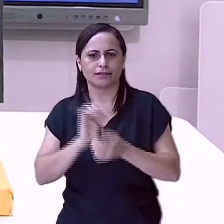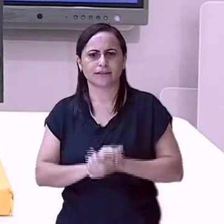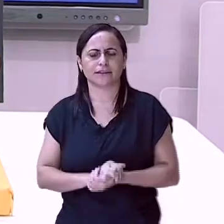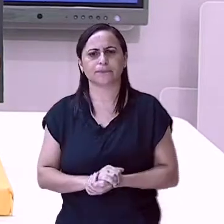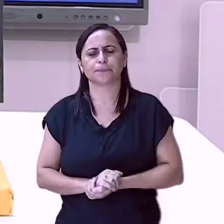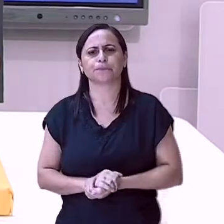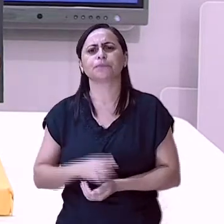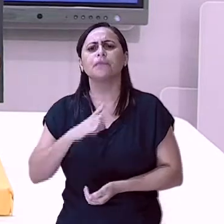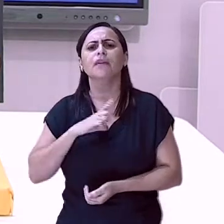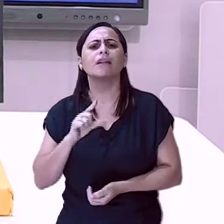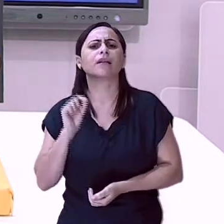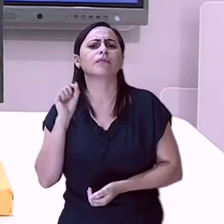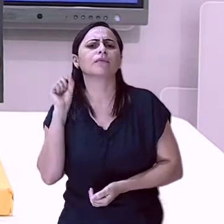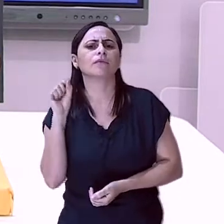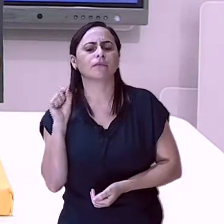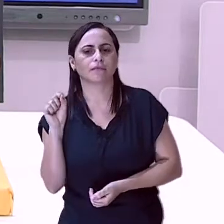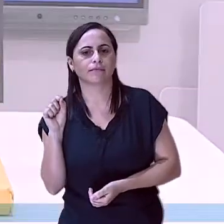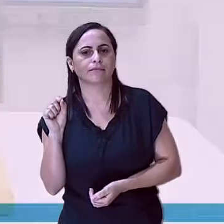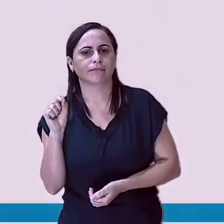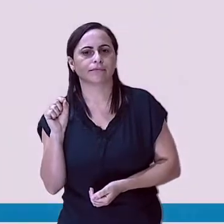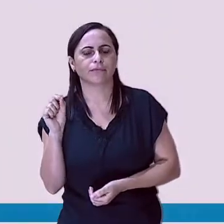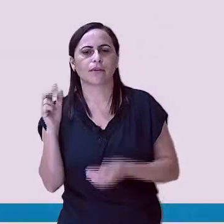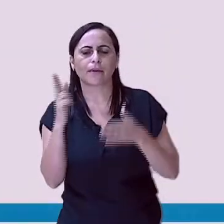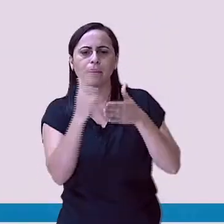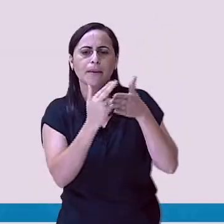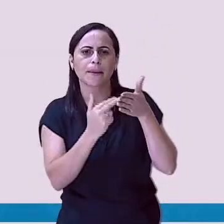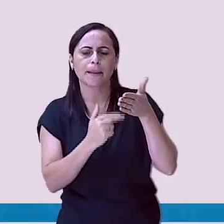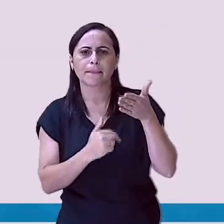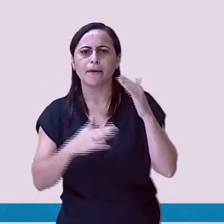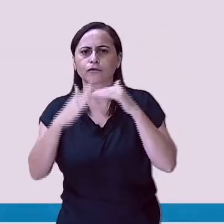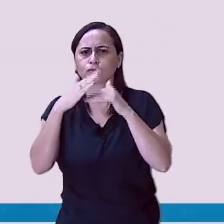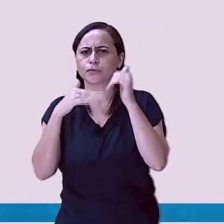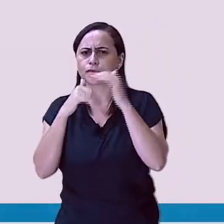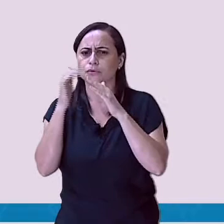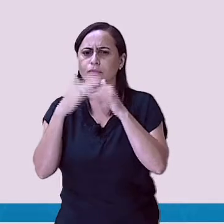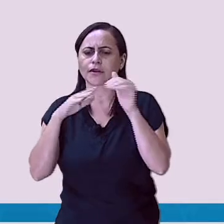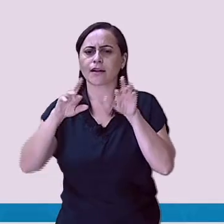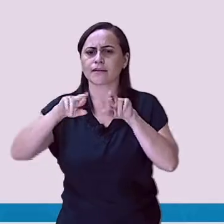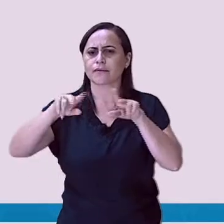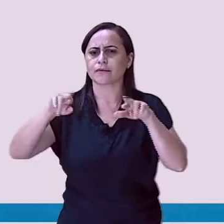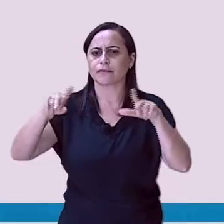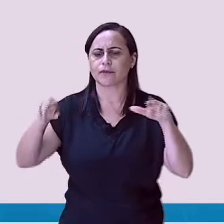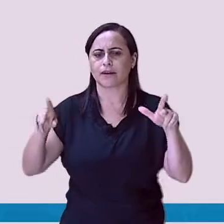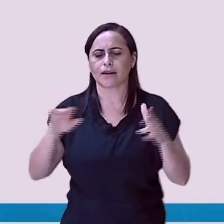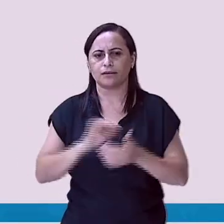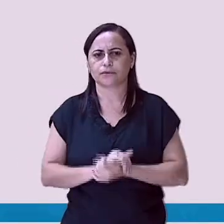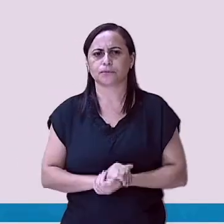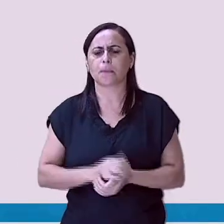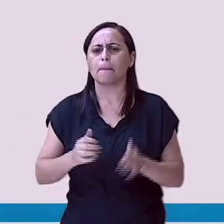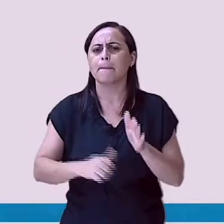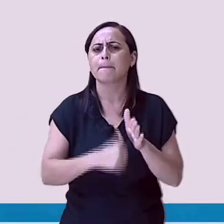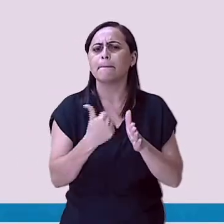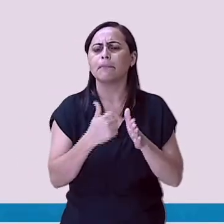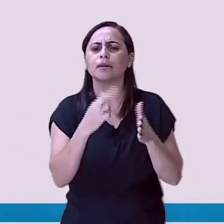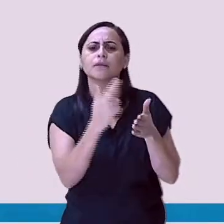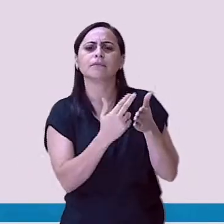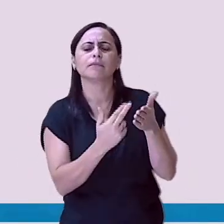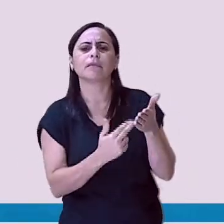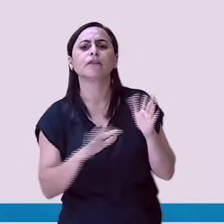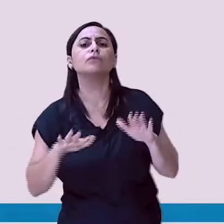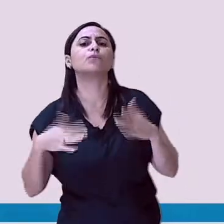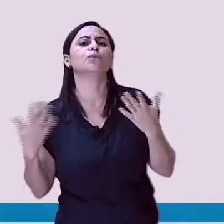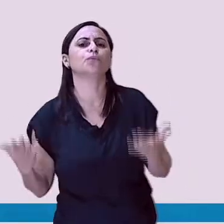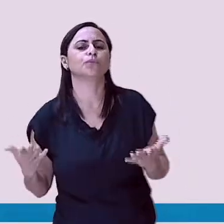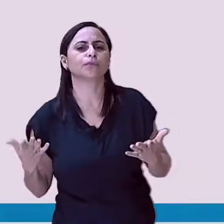temos aqui imagens de profissionais. Essa primeira imagem, qual que é?